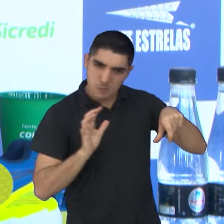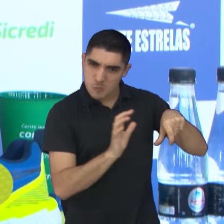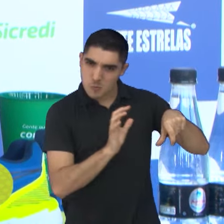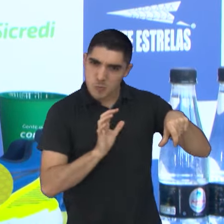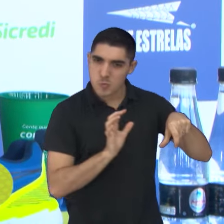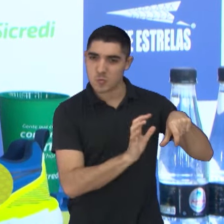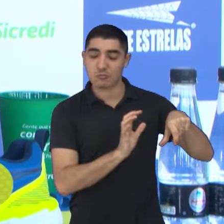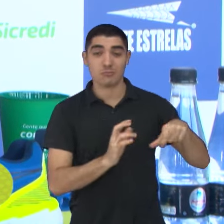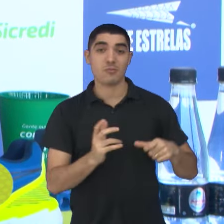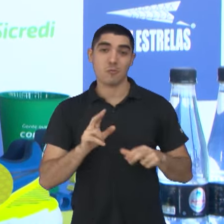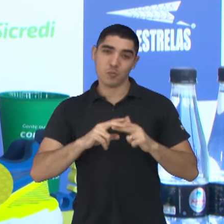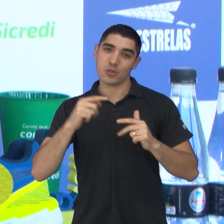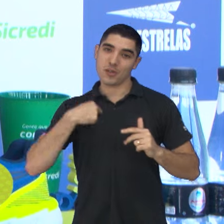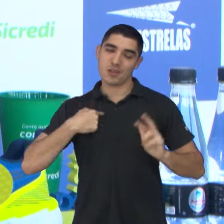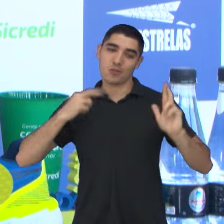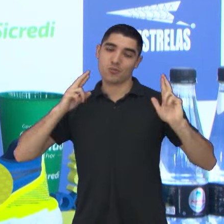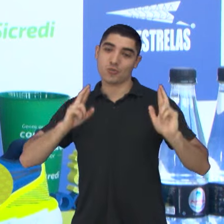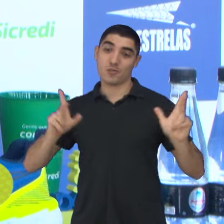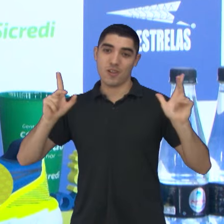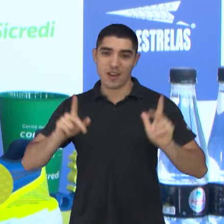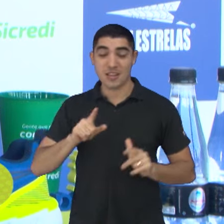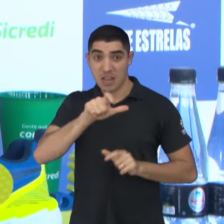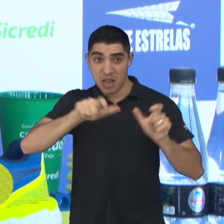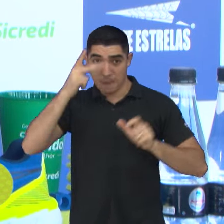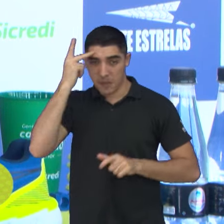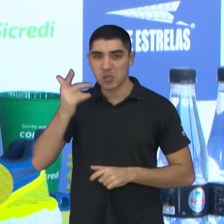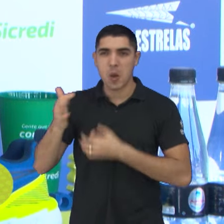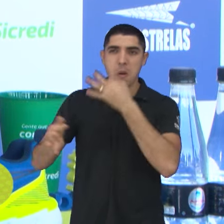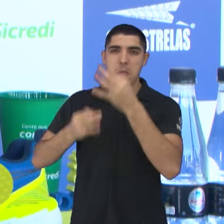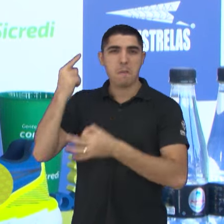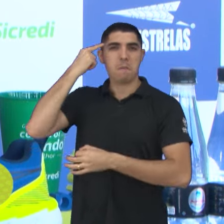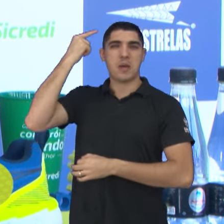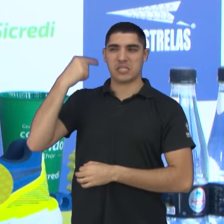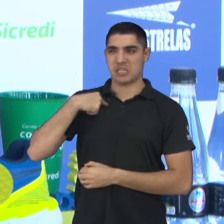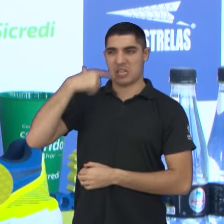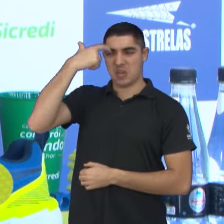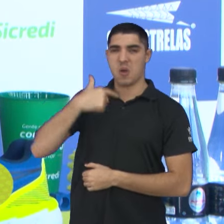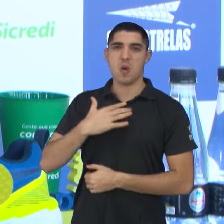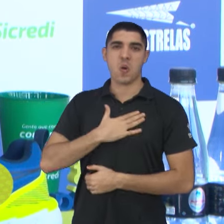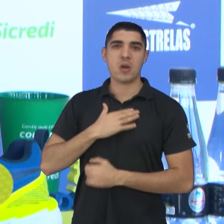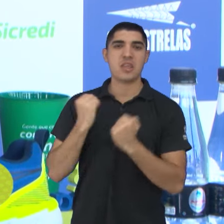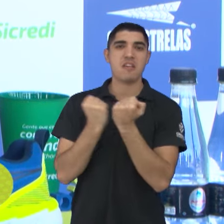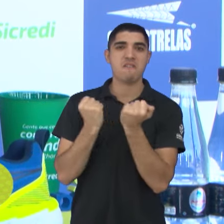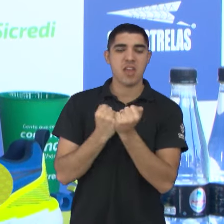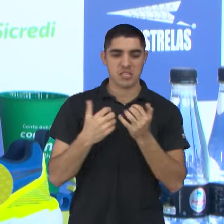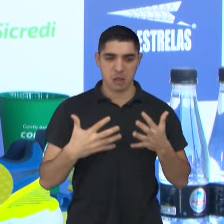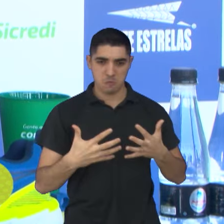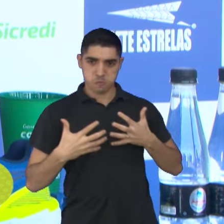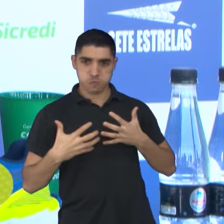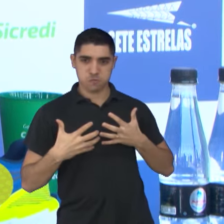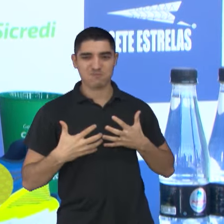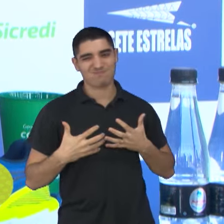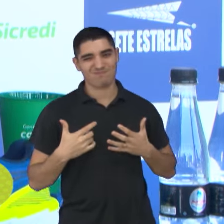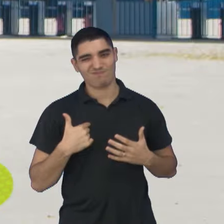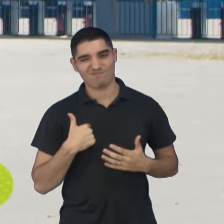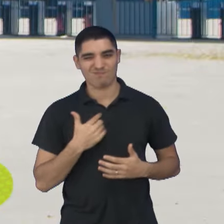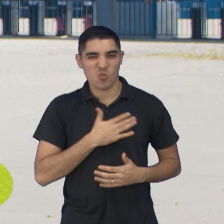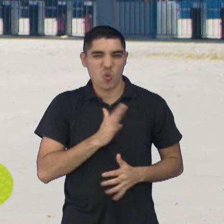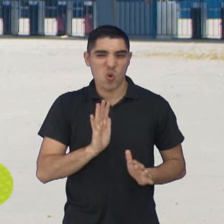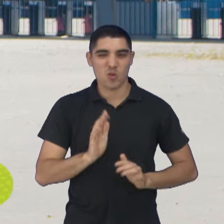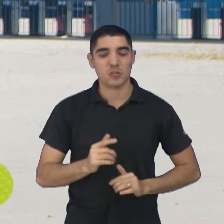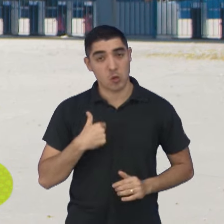pouco contrário àquilo que muita gente acha, tem hoje esquemas defensivos, robustos, atrás, eu não curto isso.